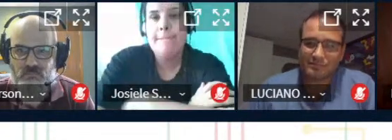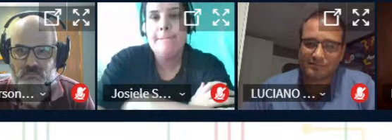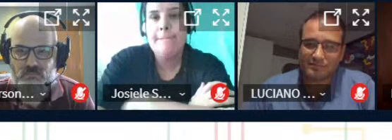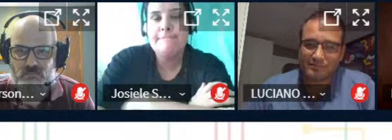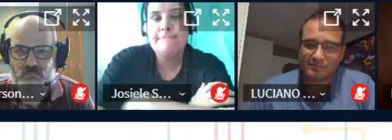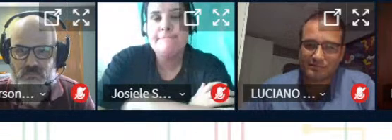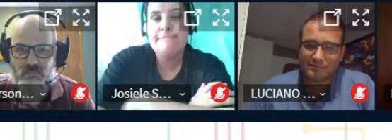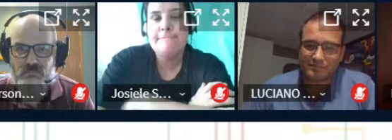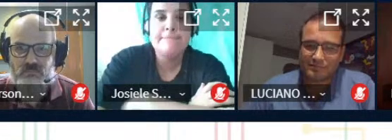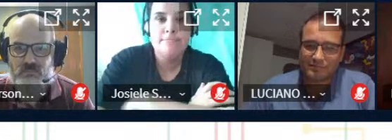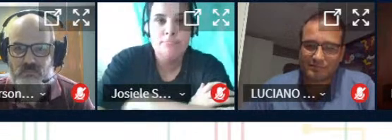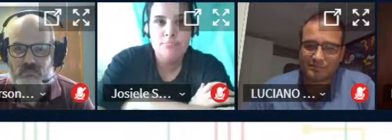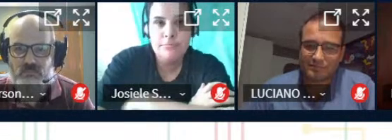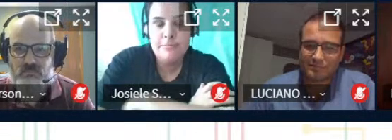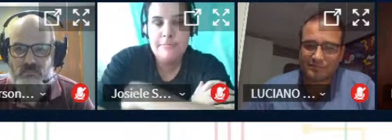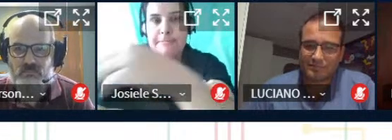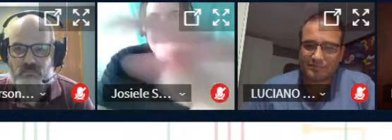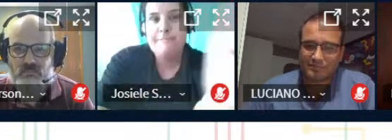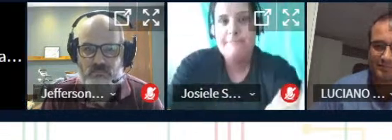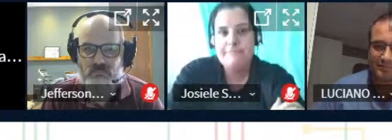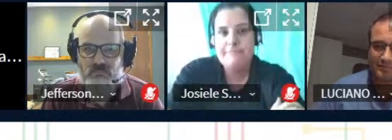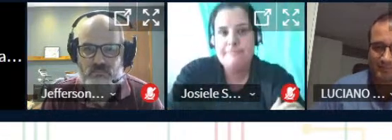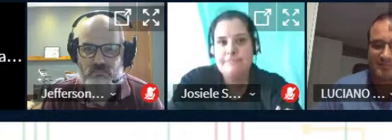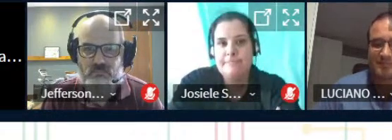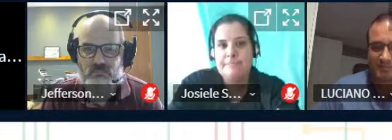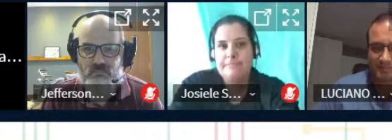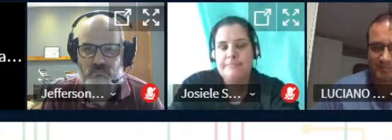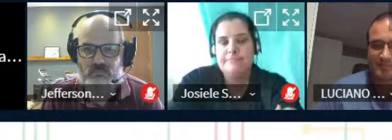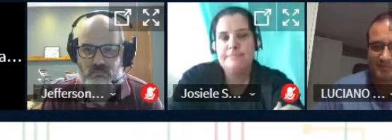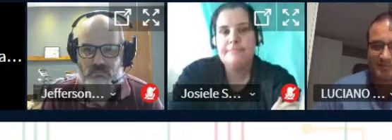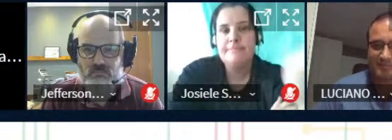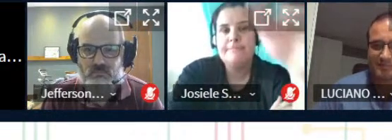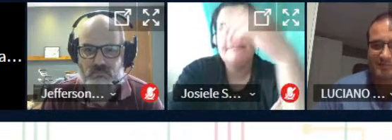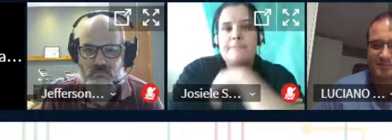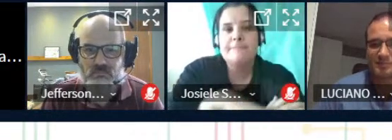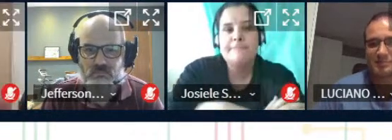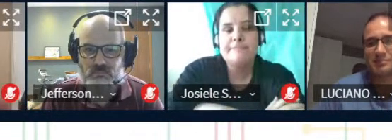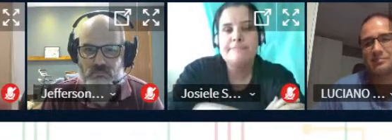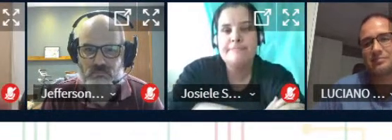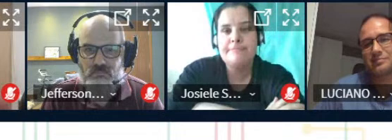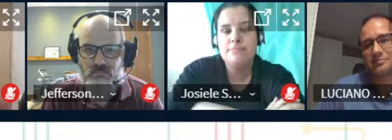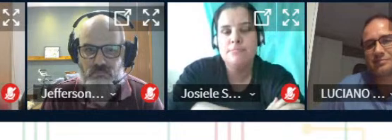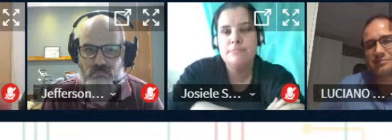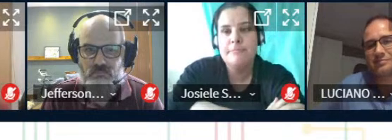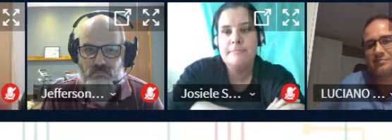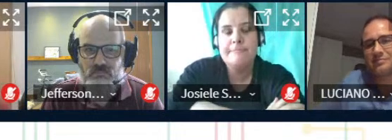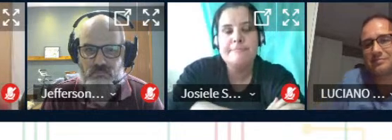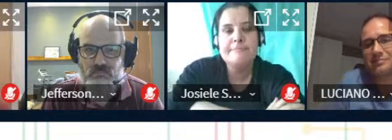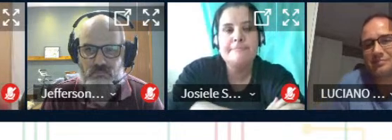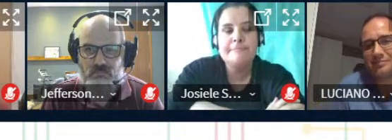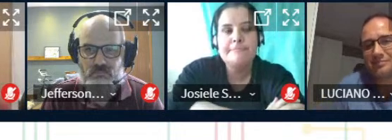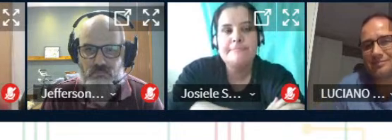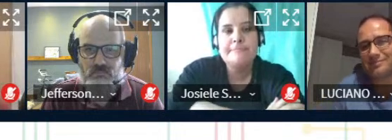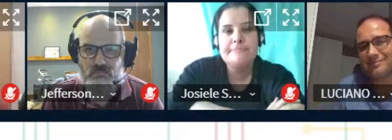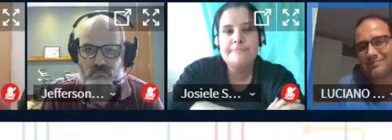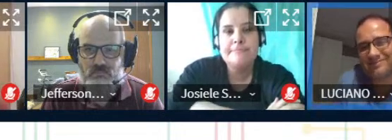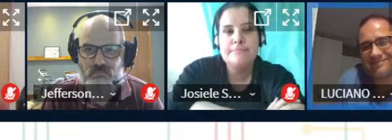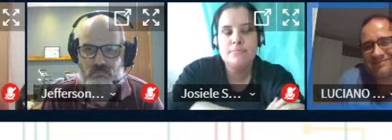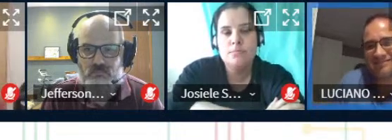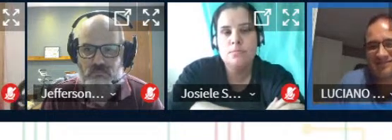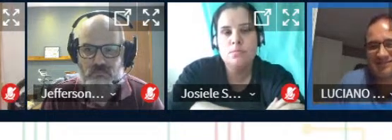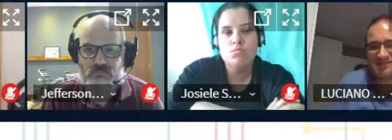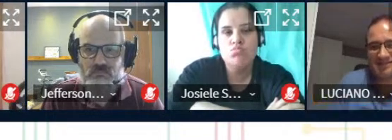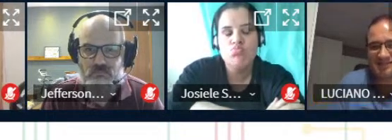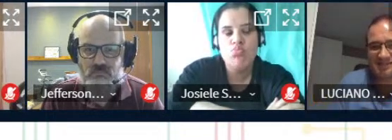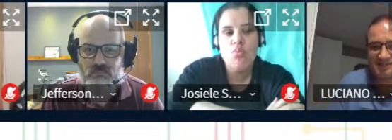o Vinícius aí eles também tem um momento de protagonismo se fazer presente nesse evento online primeira